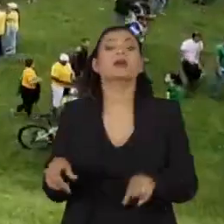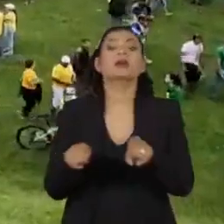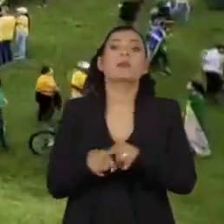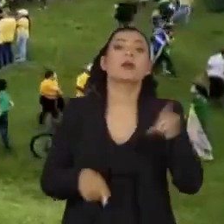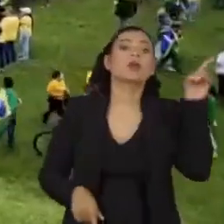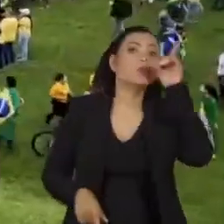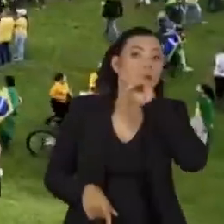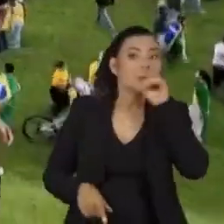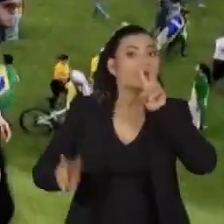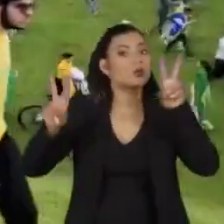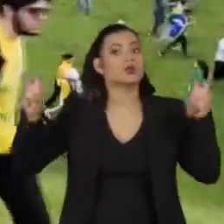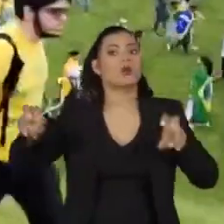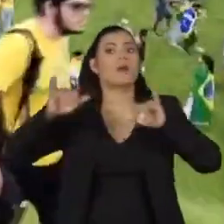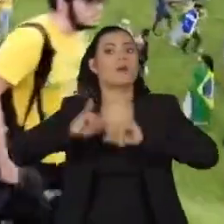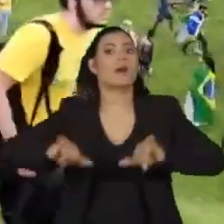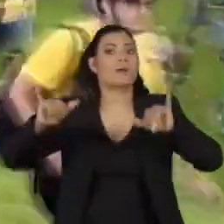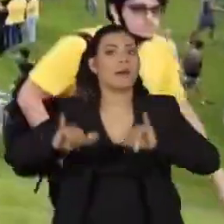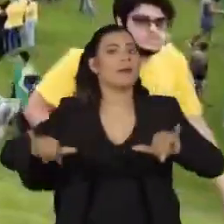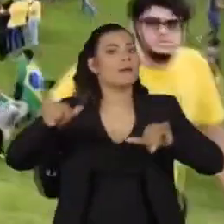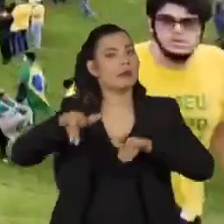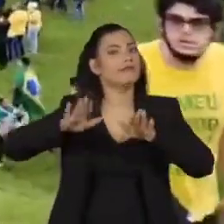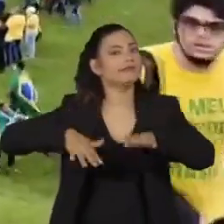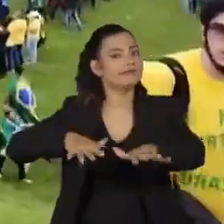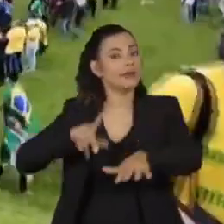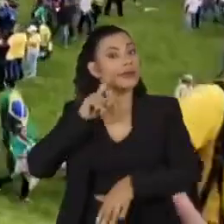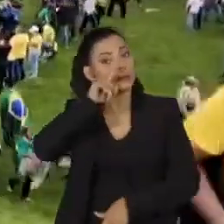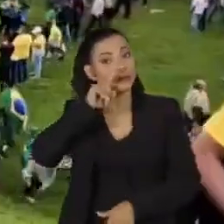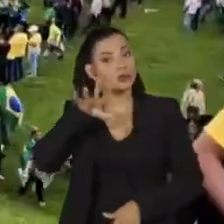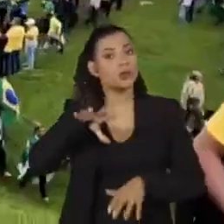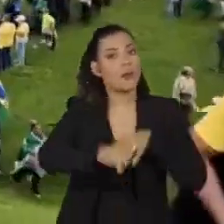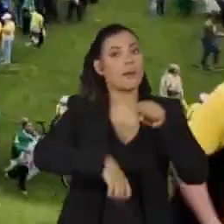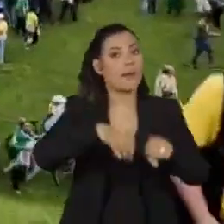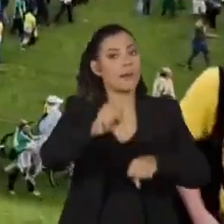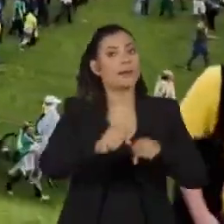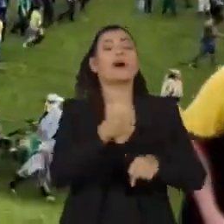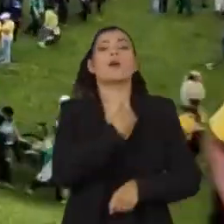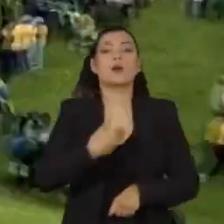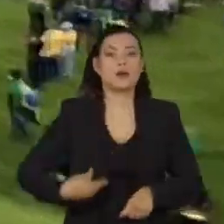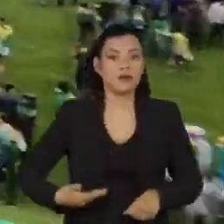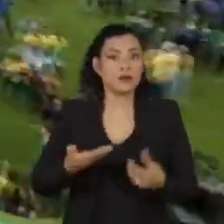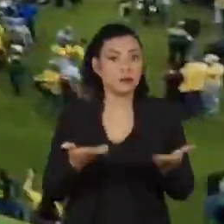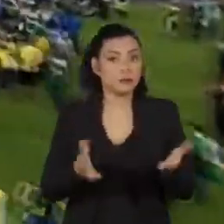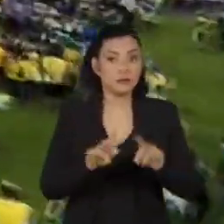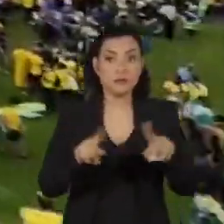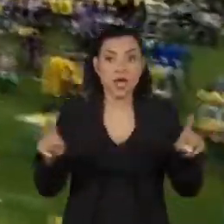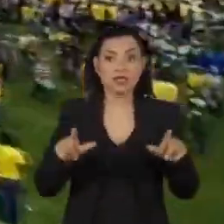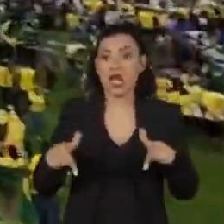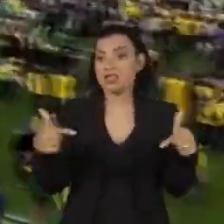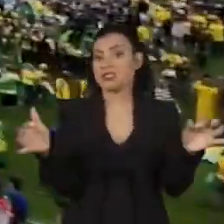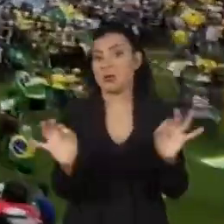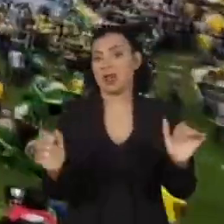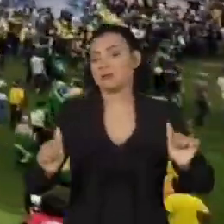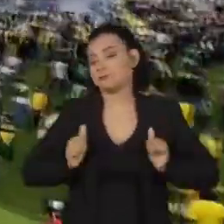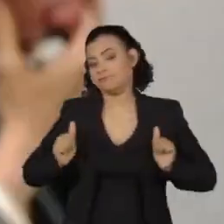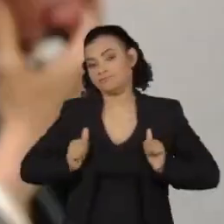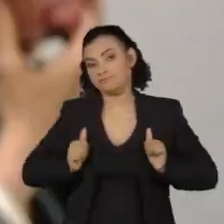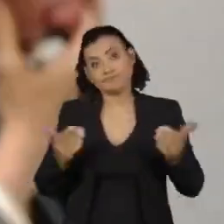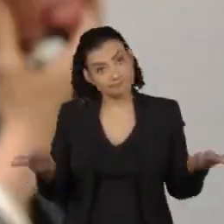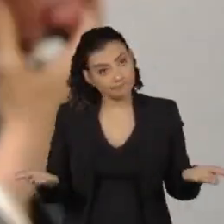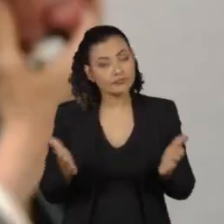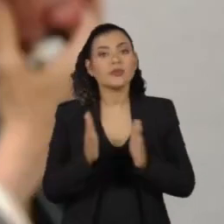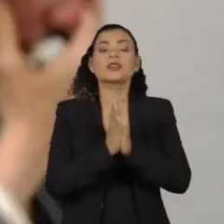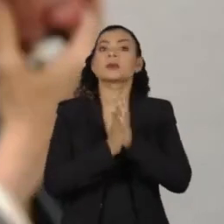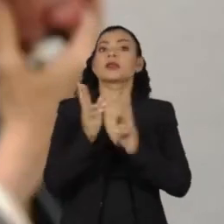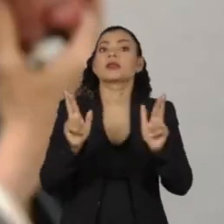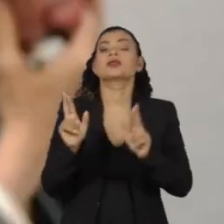domingo sobre a manifestação bolsonarista e o risco de ocupação de prédios públicos, mas não houve providências. A expectativa